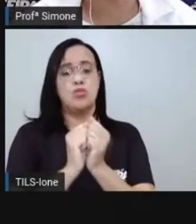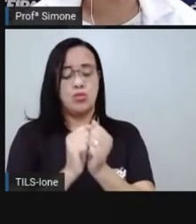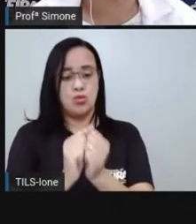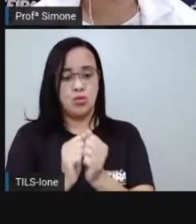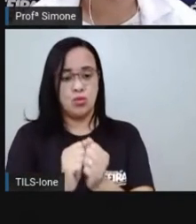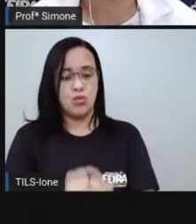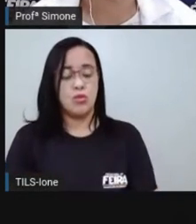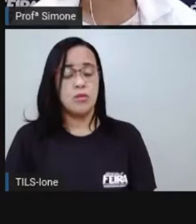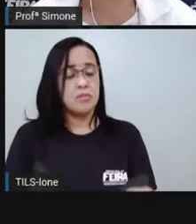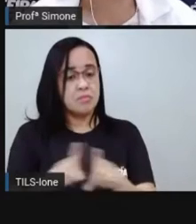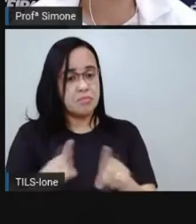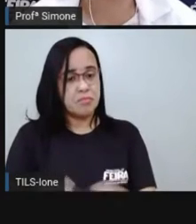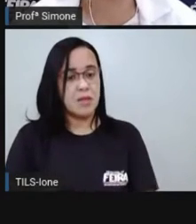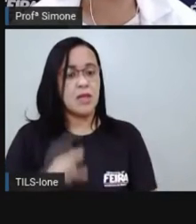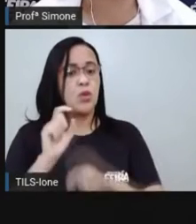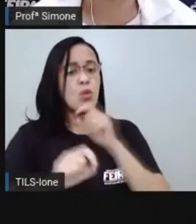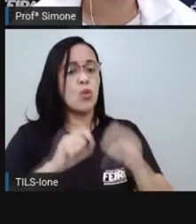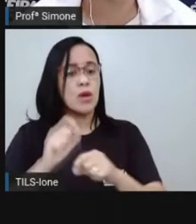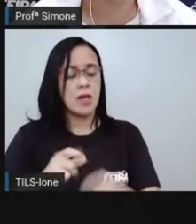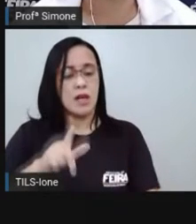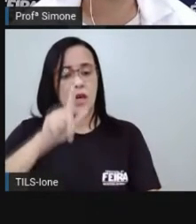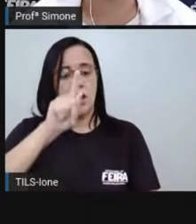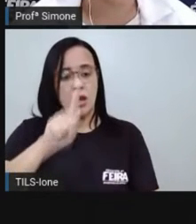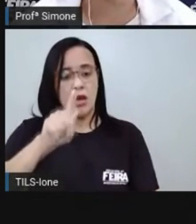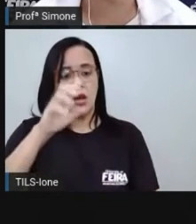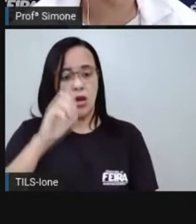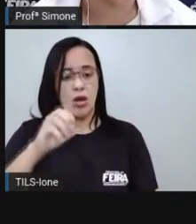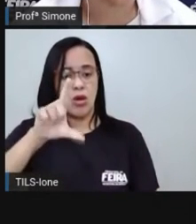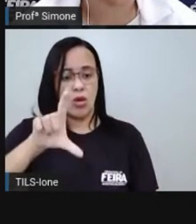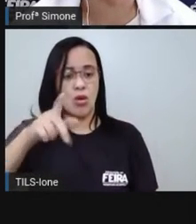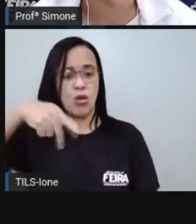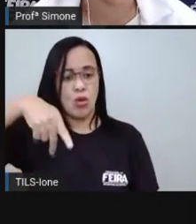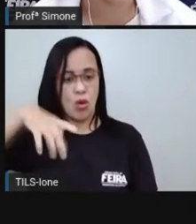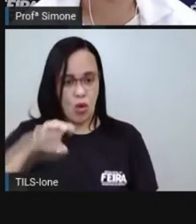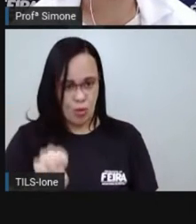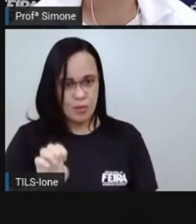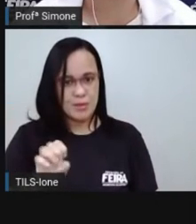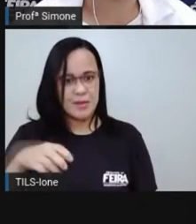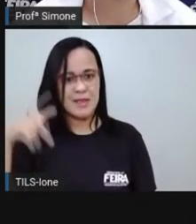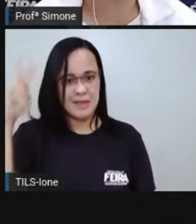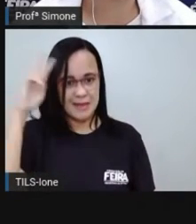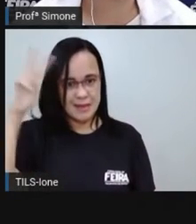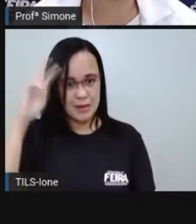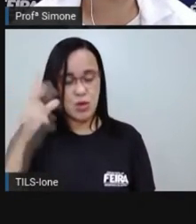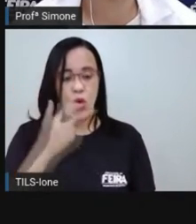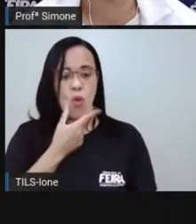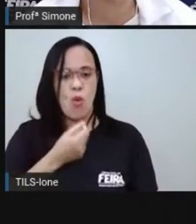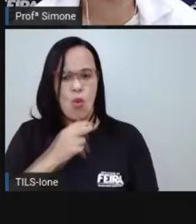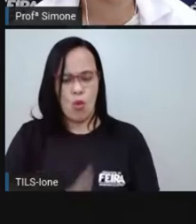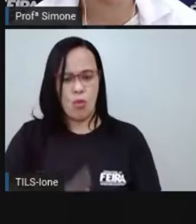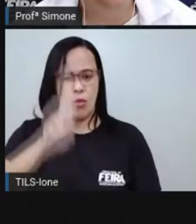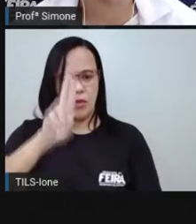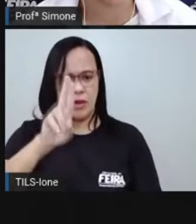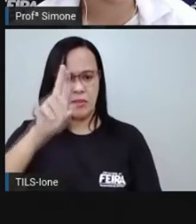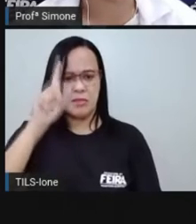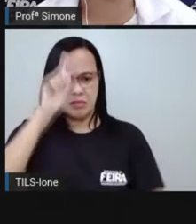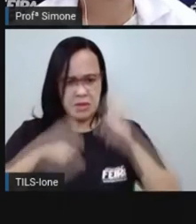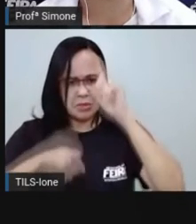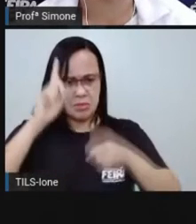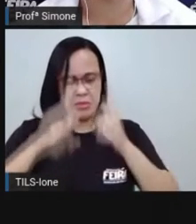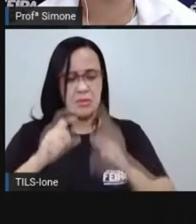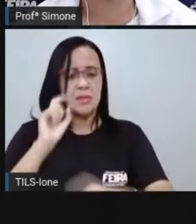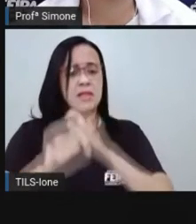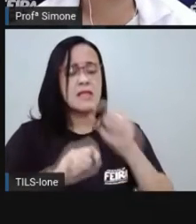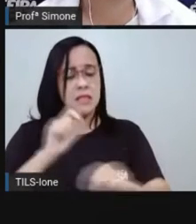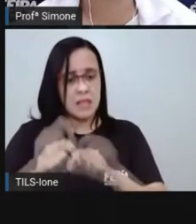golpe, destituíram o poder do imperador, que era o Dom Pedro II, expulsaram ele e a